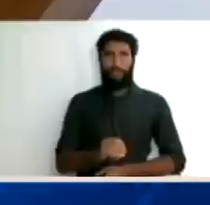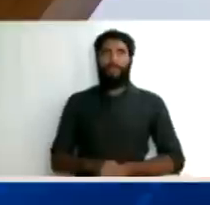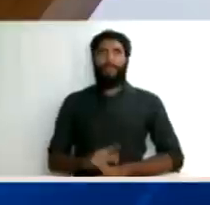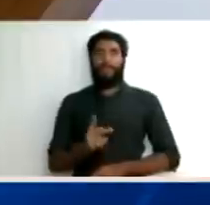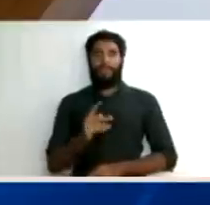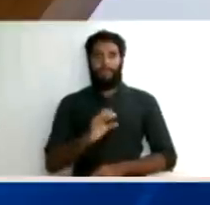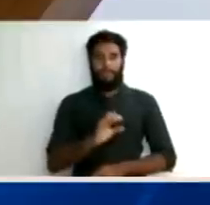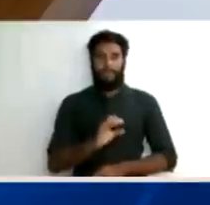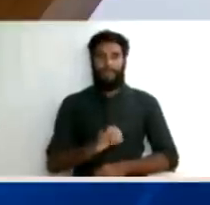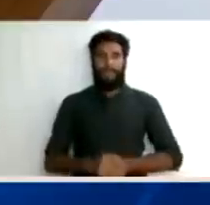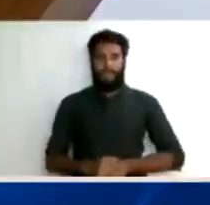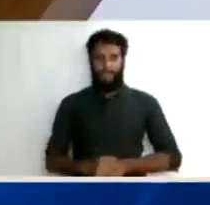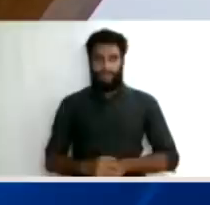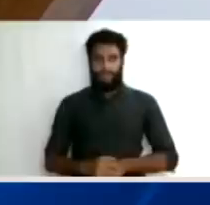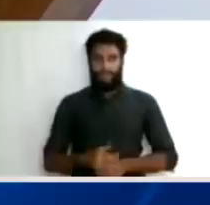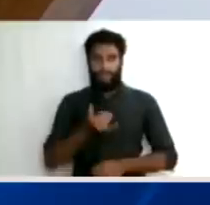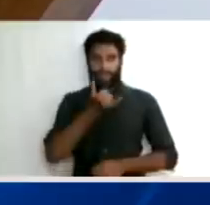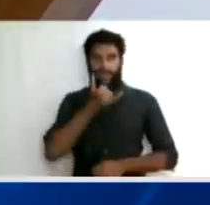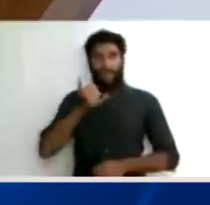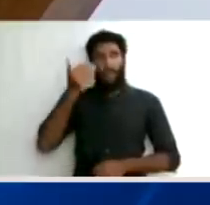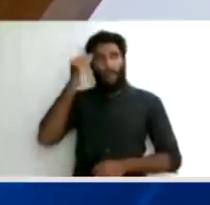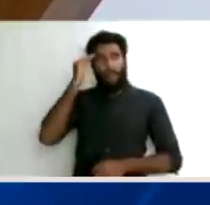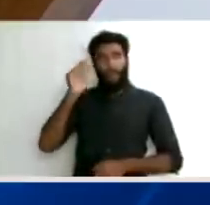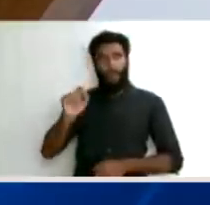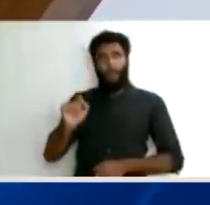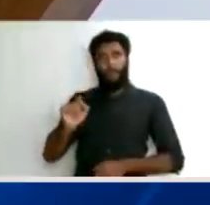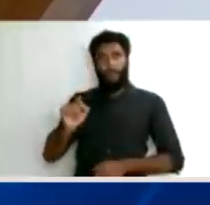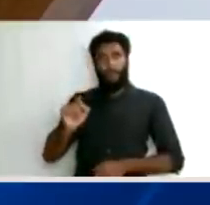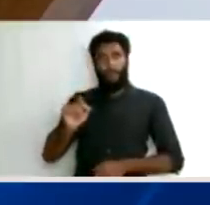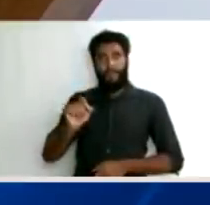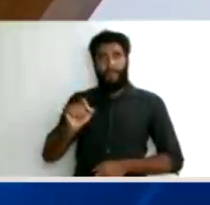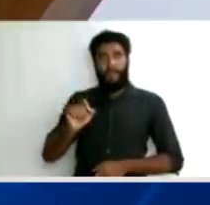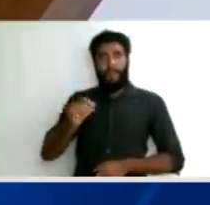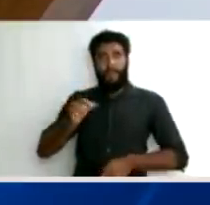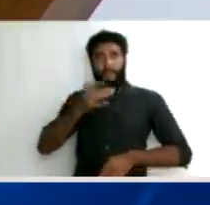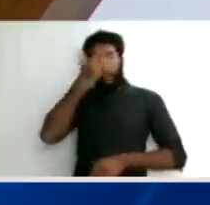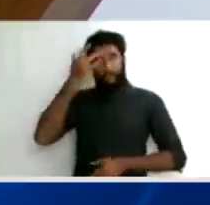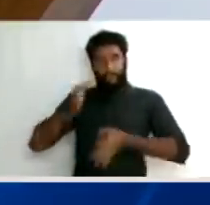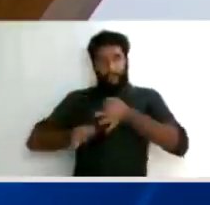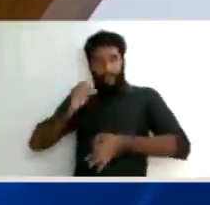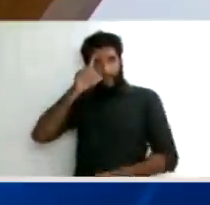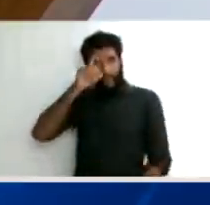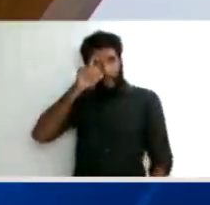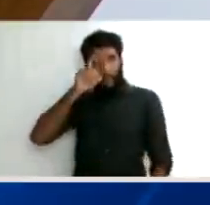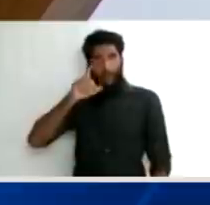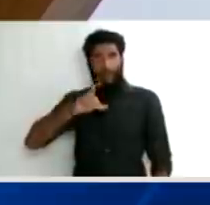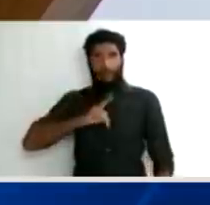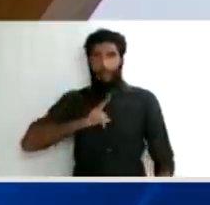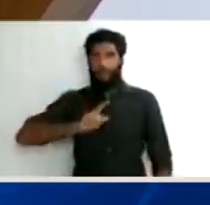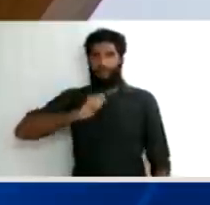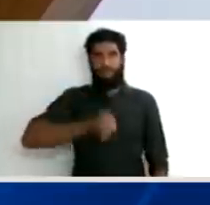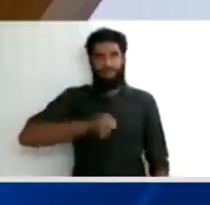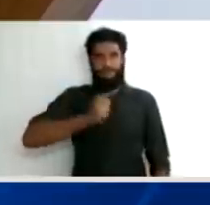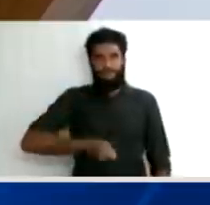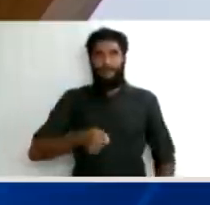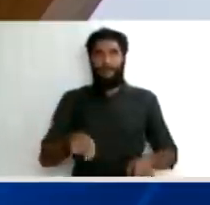No que diz respeito aos outros processos, cada acusado vai ter que requerer individualmente,